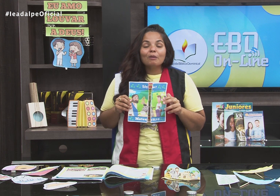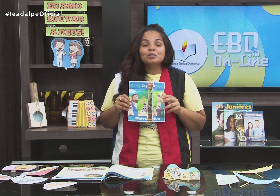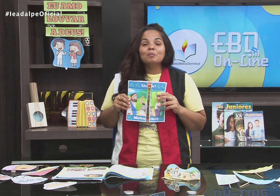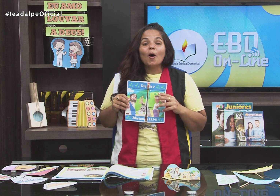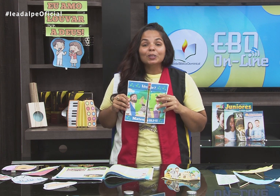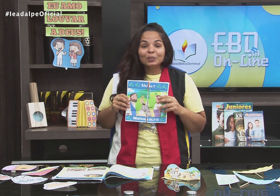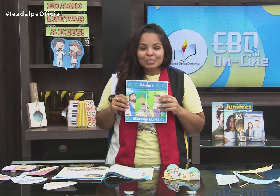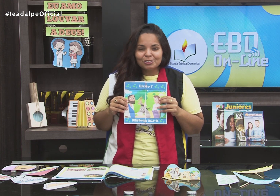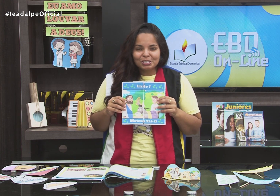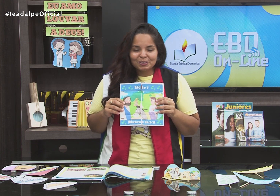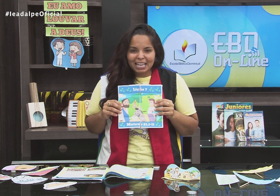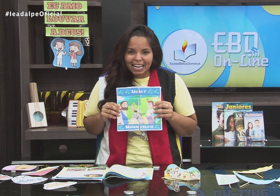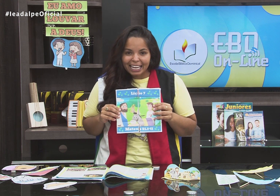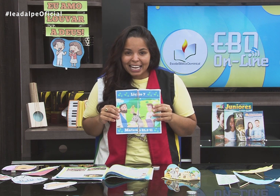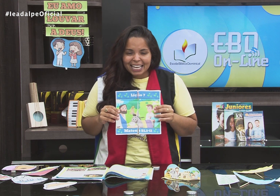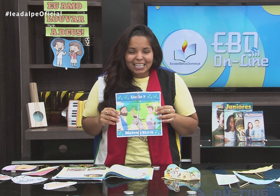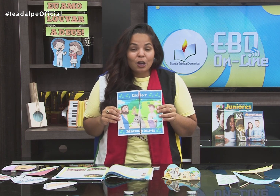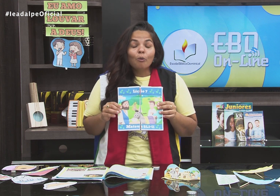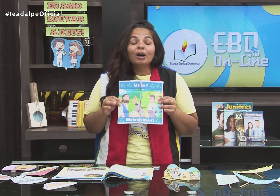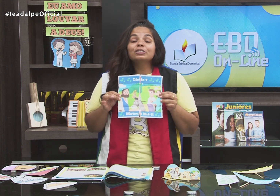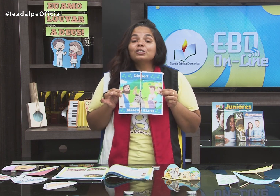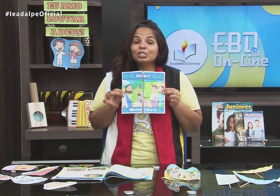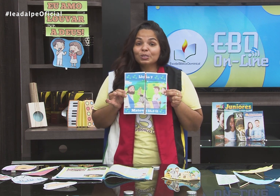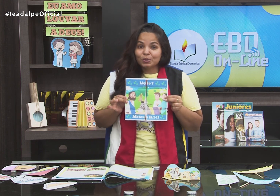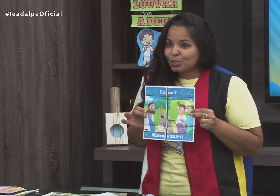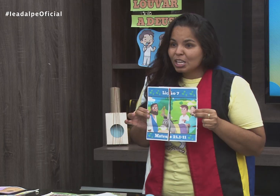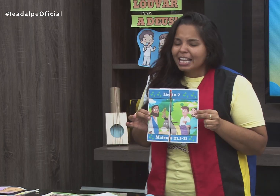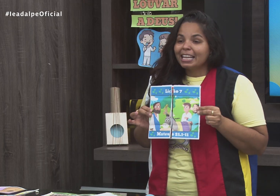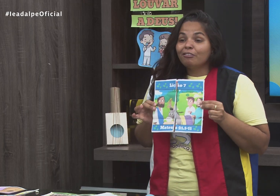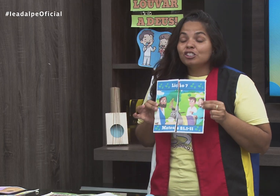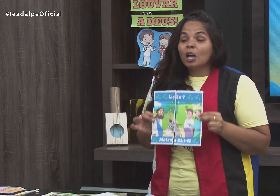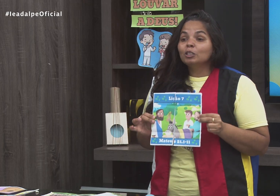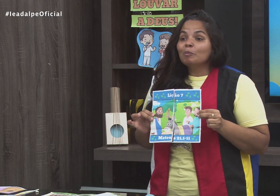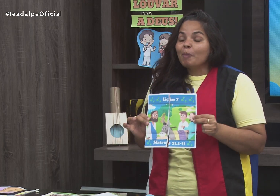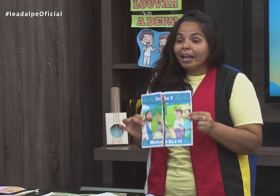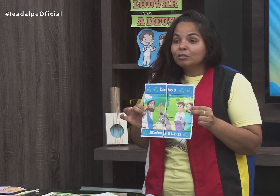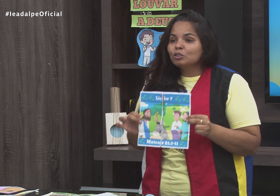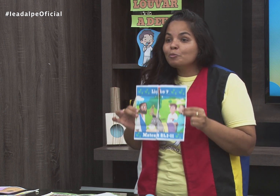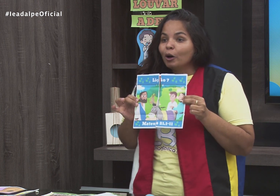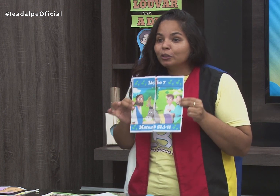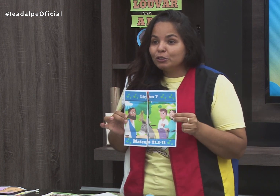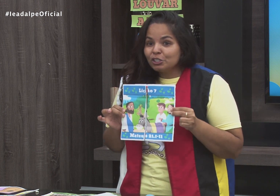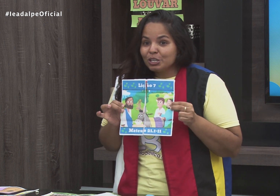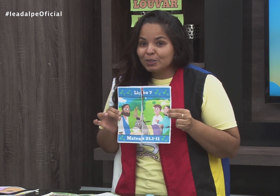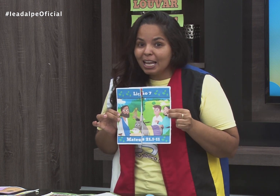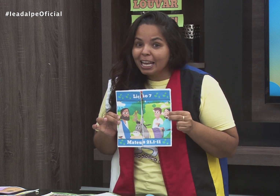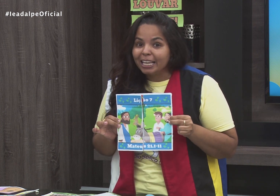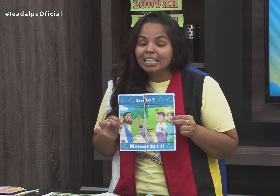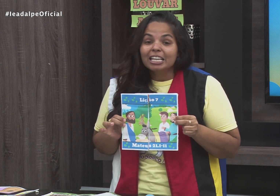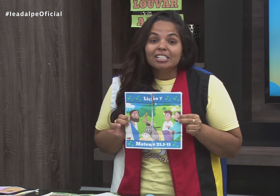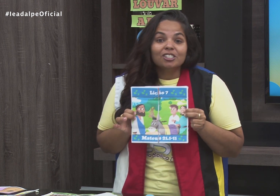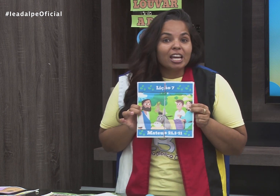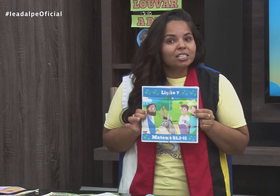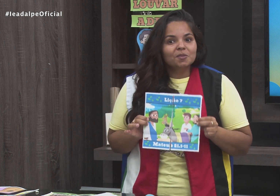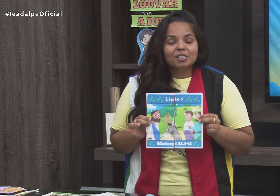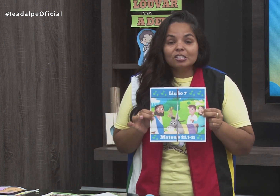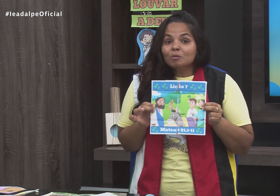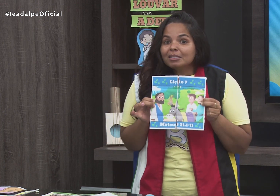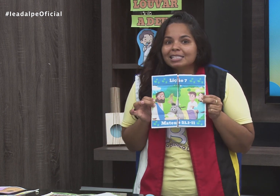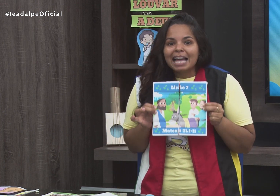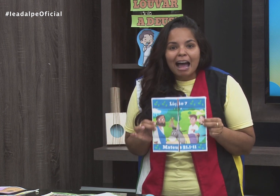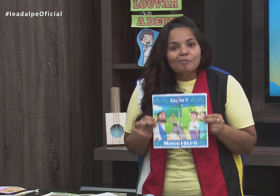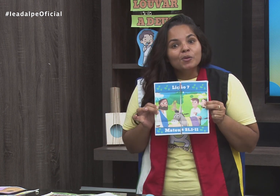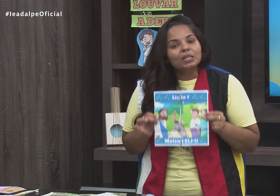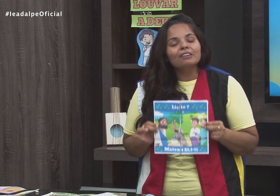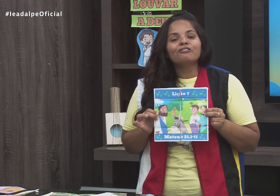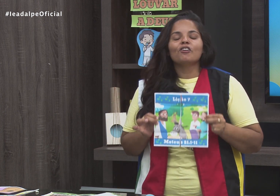direção aos portões de Jerusalém. E quando Jesus estava chegando perto dos portões de Jerusalém, gente, vocês